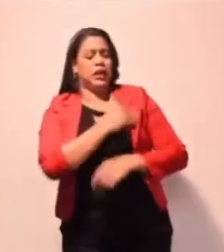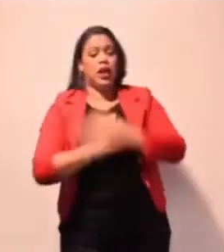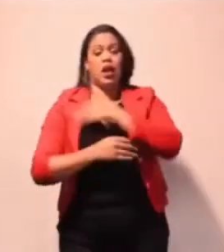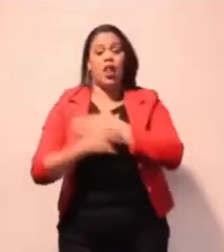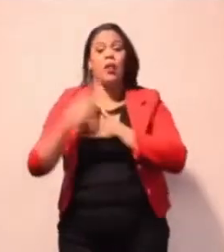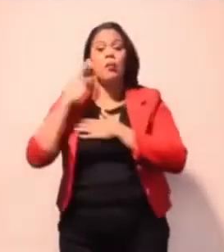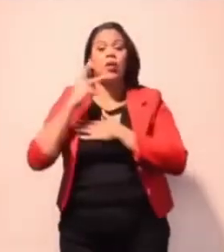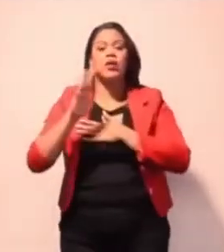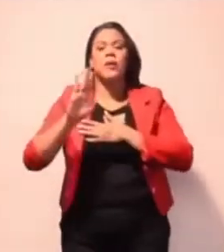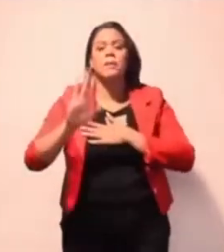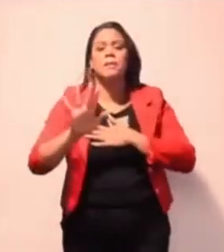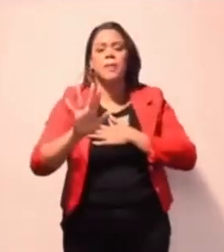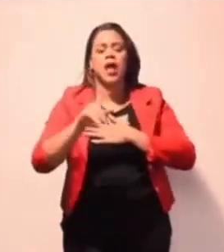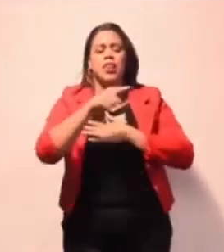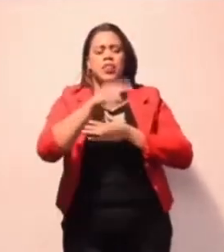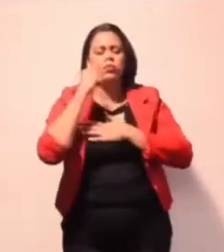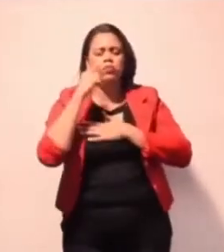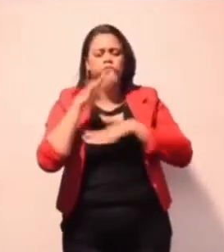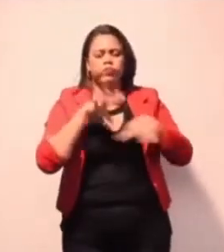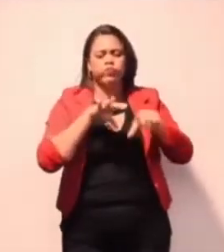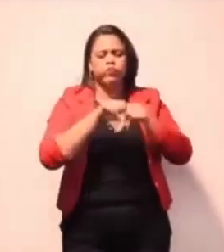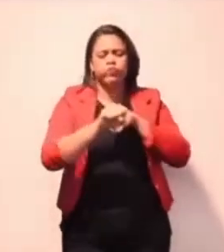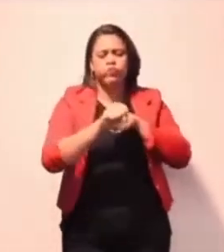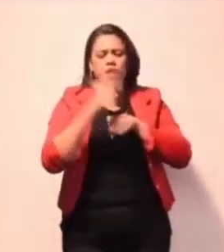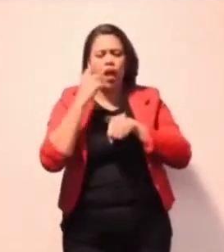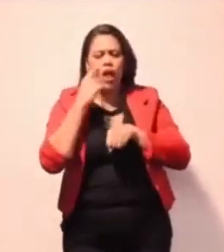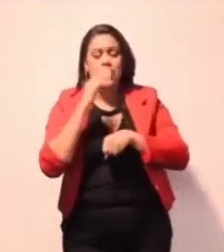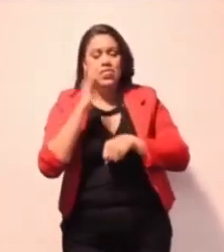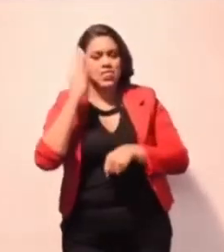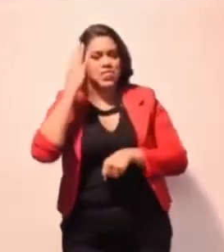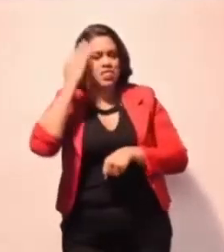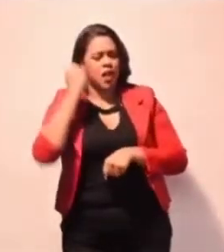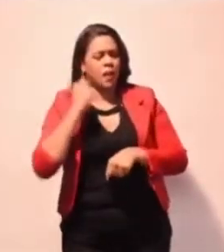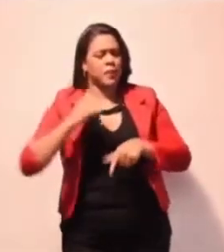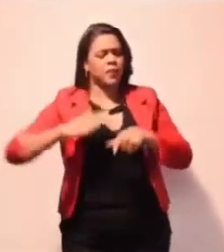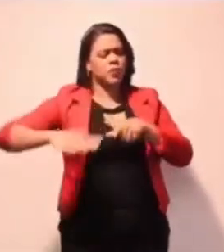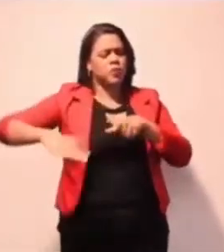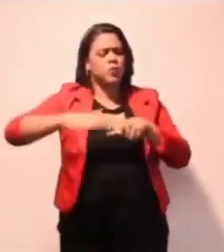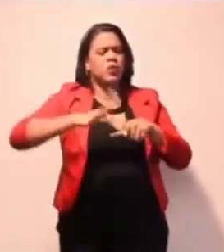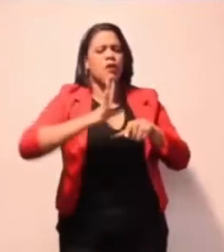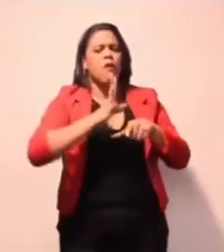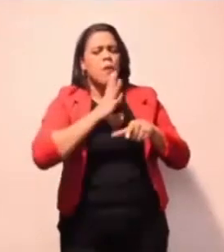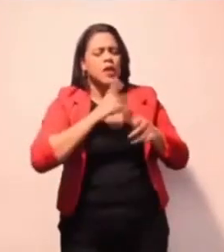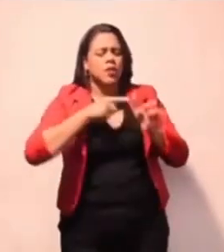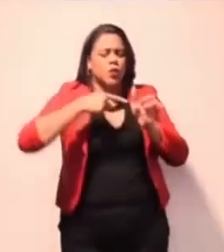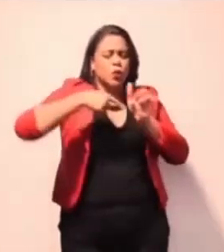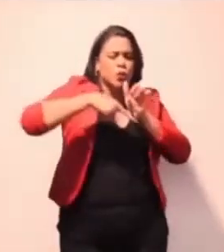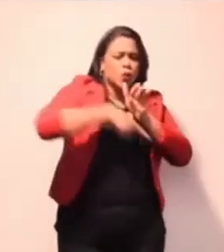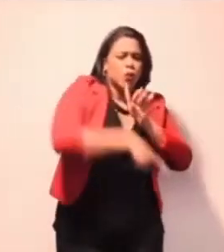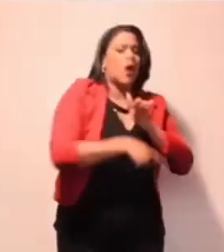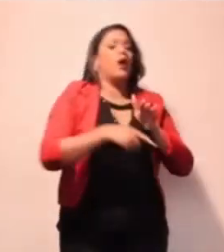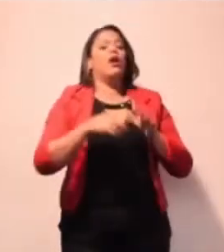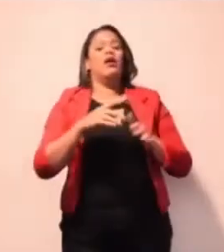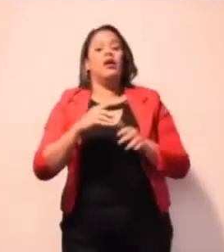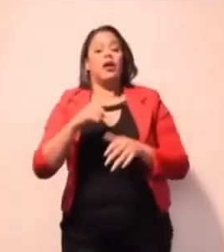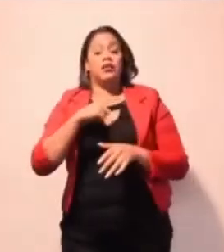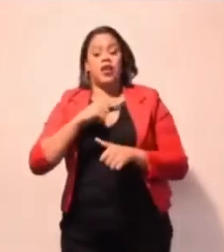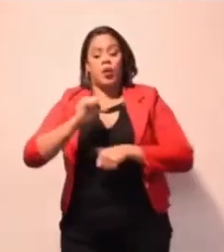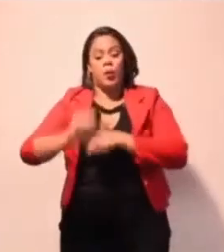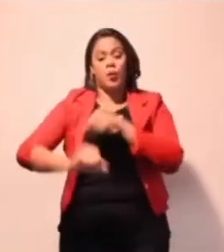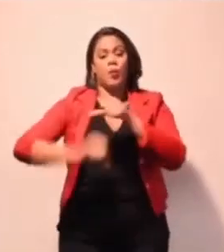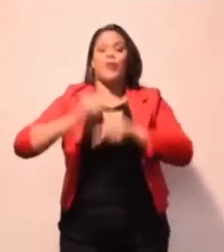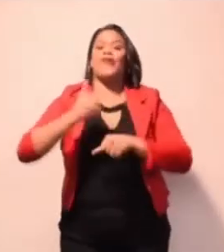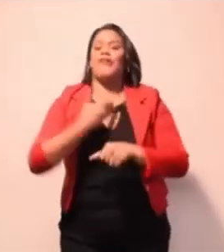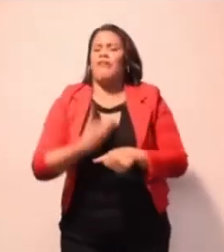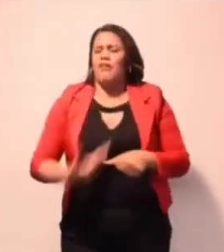será formado por pessoas técnicas para poder fazer um governo de mudança.